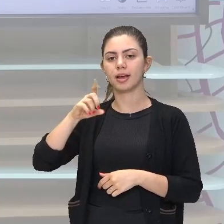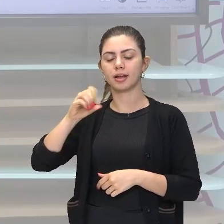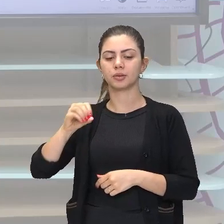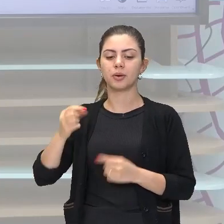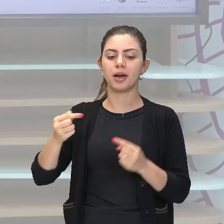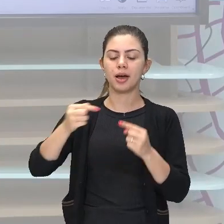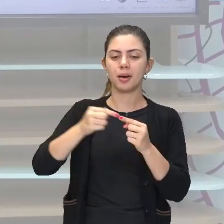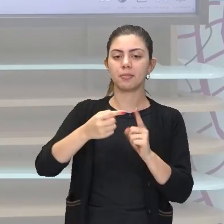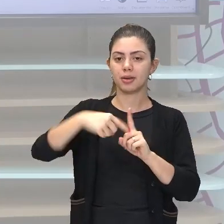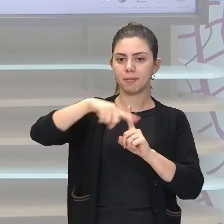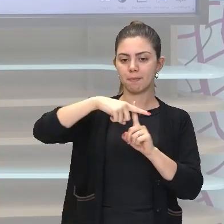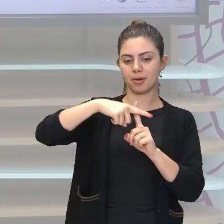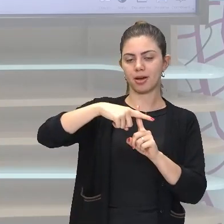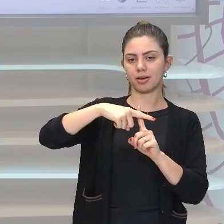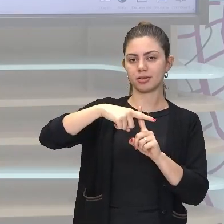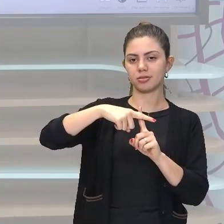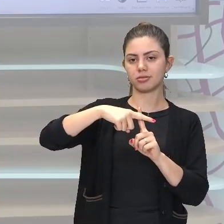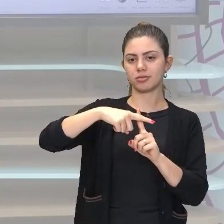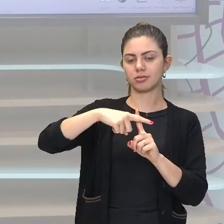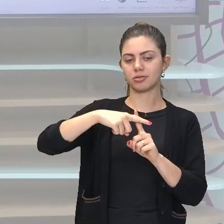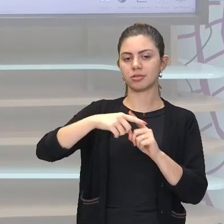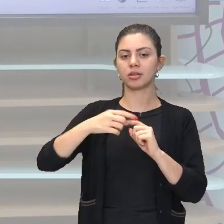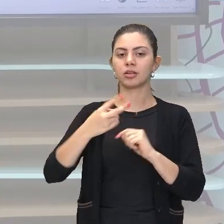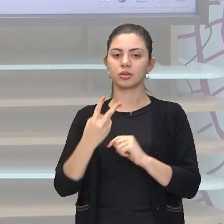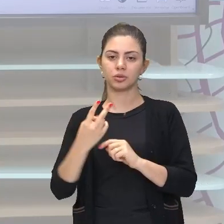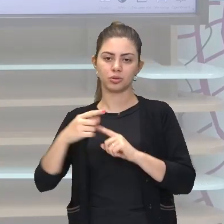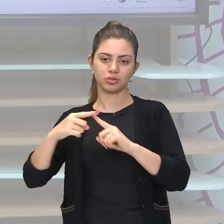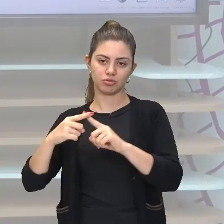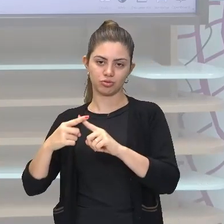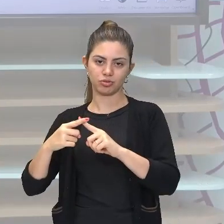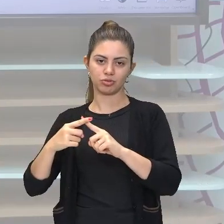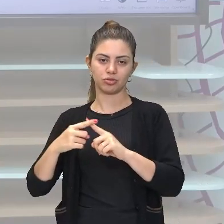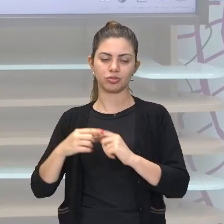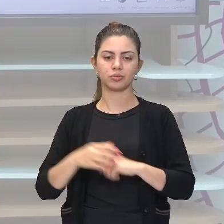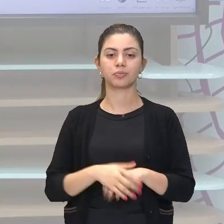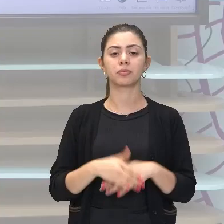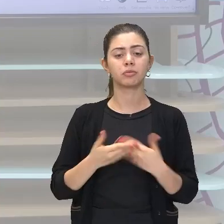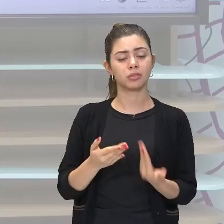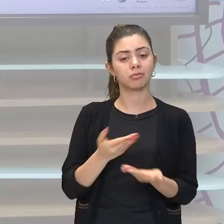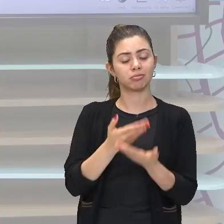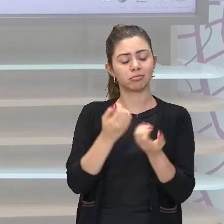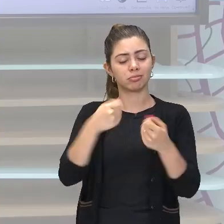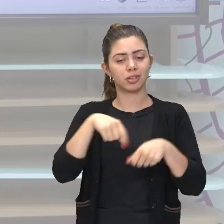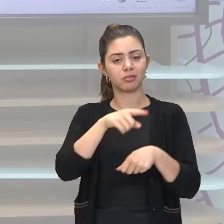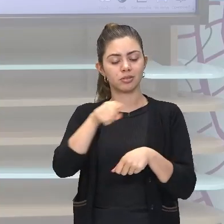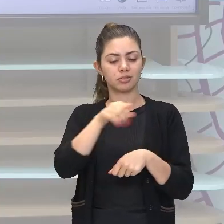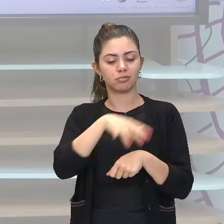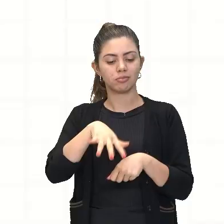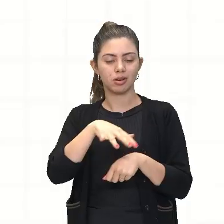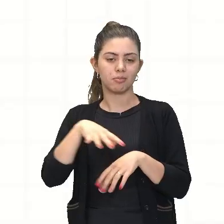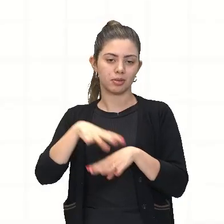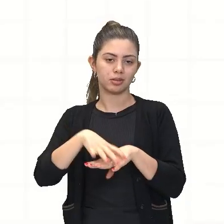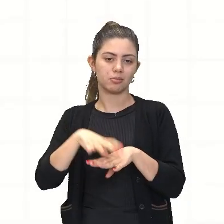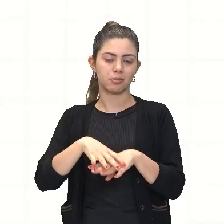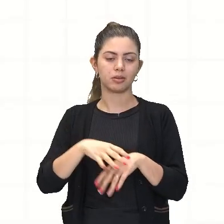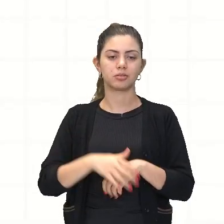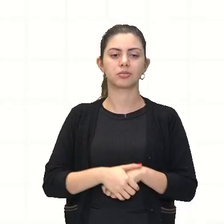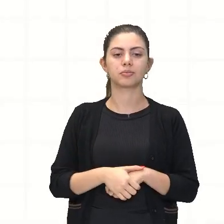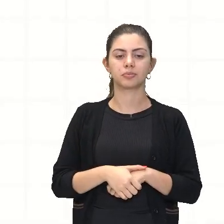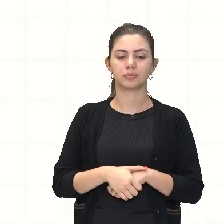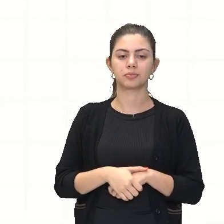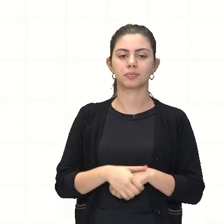o dobro desse x. Então, vai ficar x mais 2x. Quer dizer, você pode transcodificar. Vamos ver um outro exemplo aqui, ó.